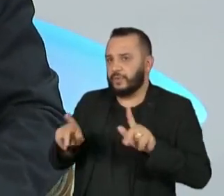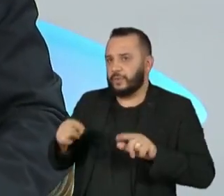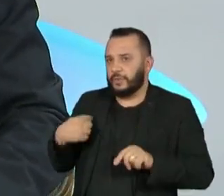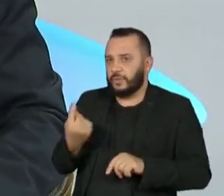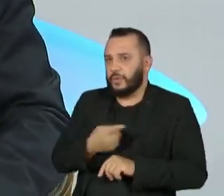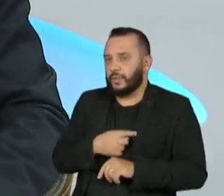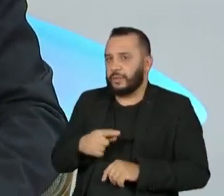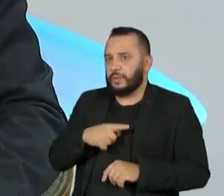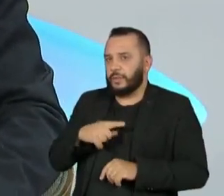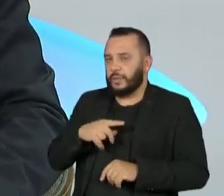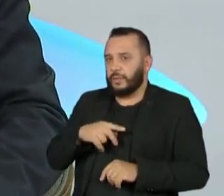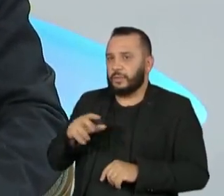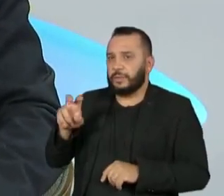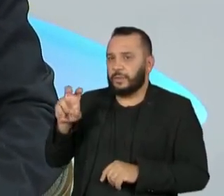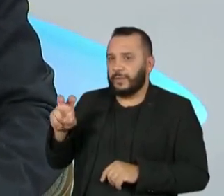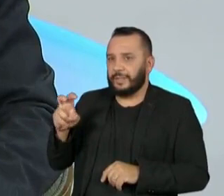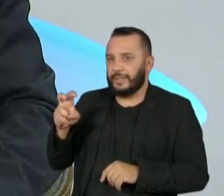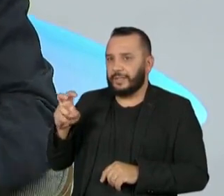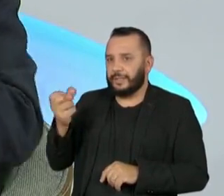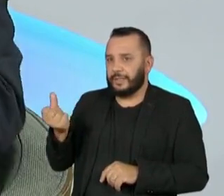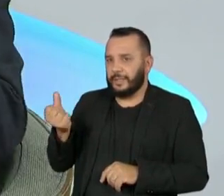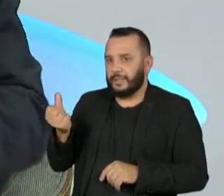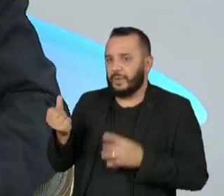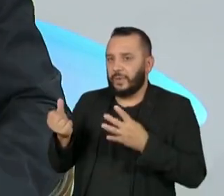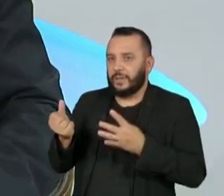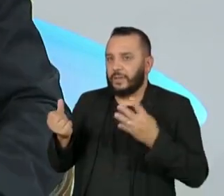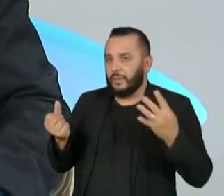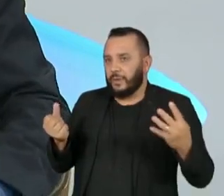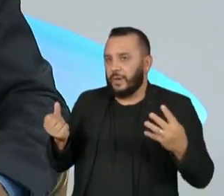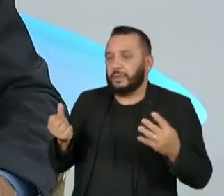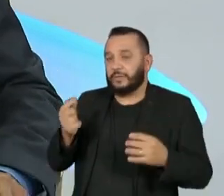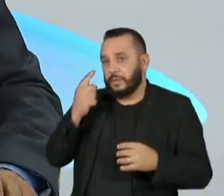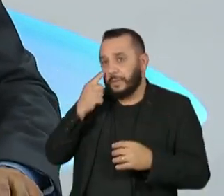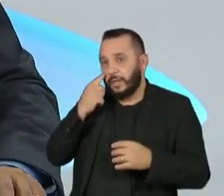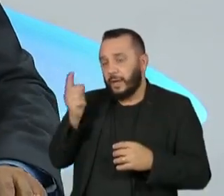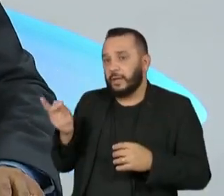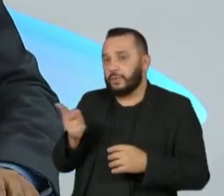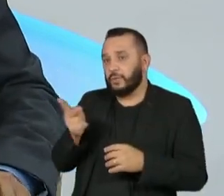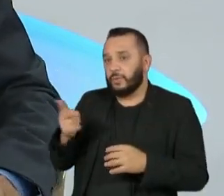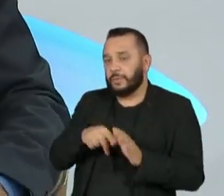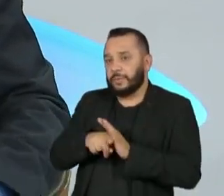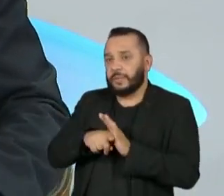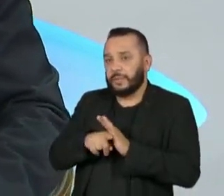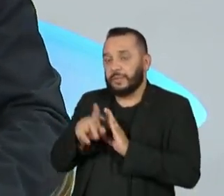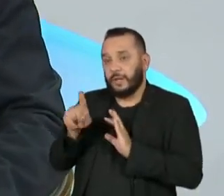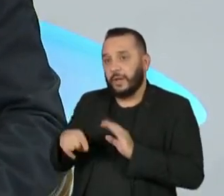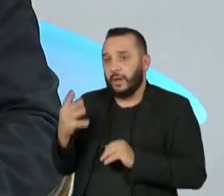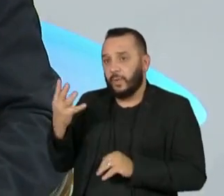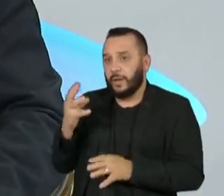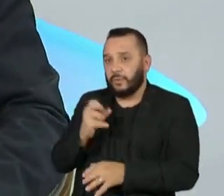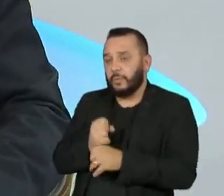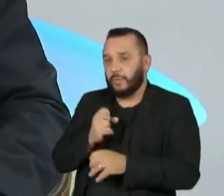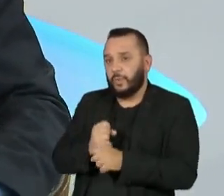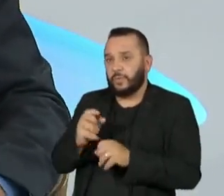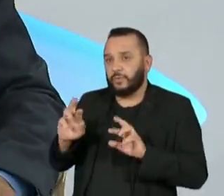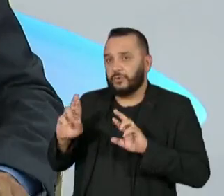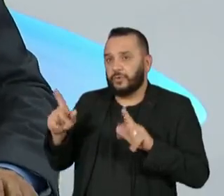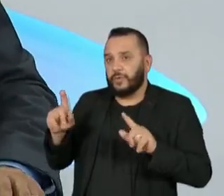se eu não me engano, deu 56% a 44%. Se você pegar a média das duas, você está falando de quatro pontos que se